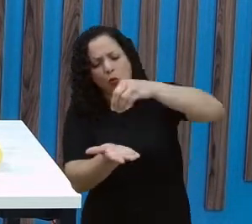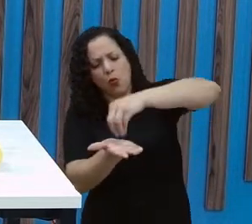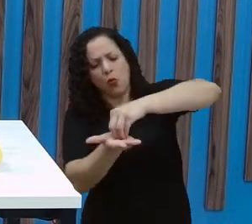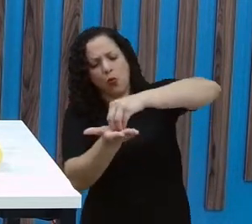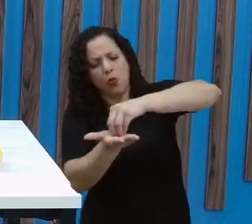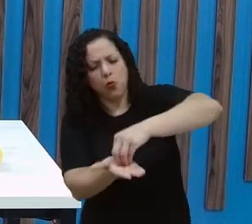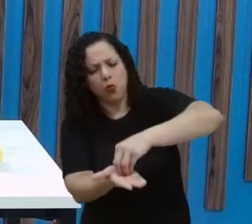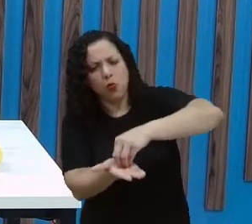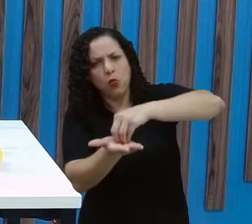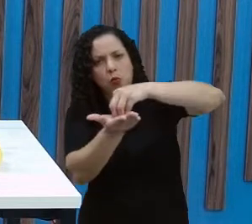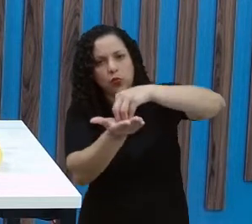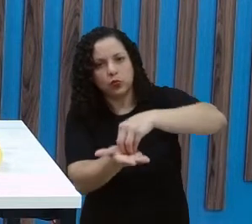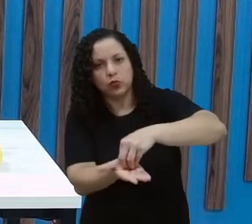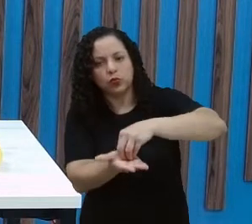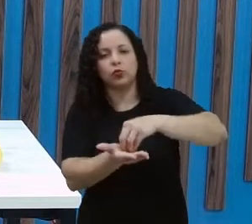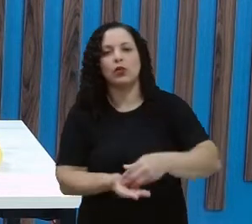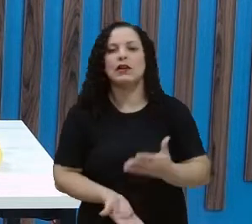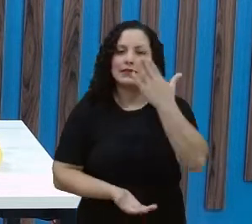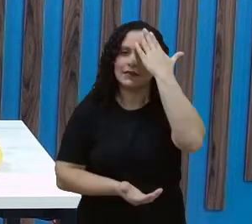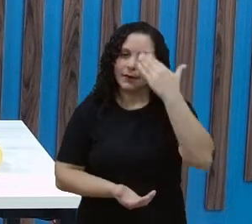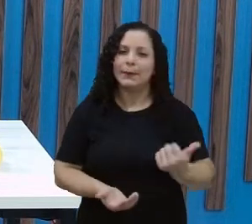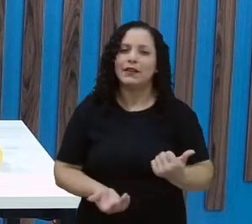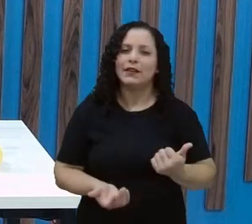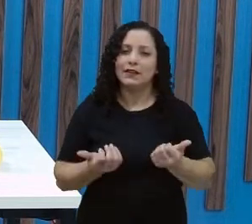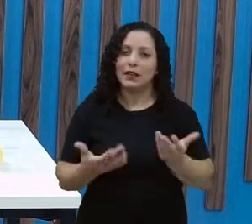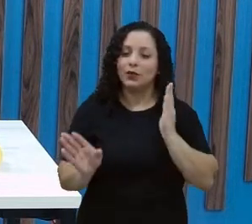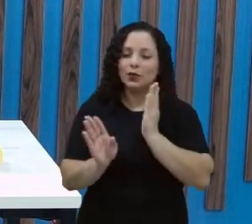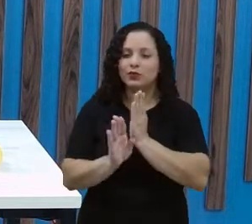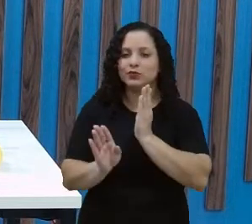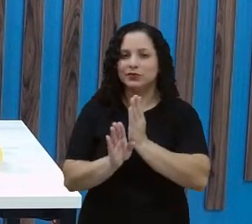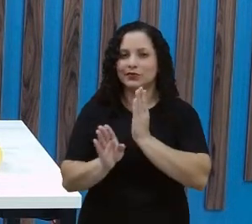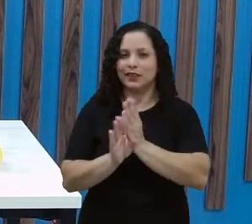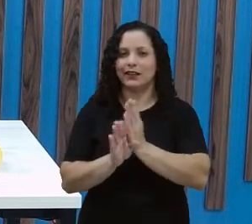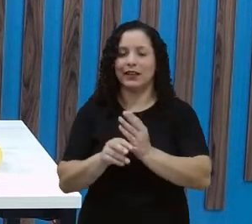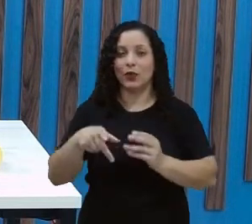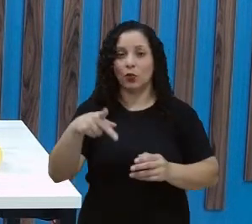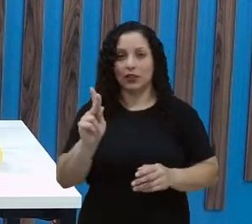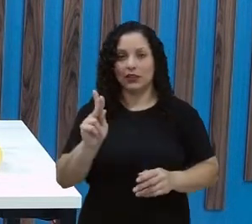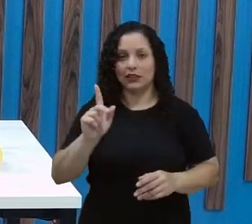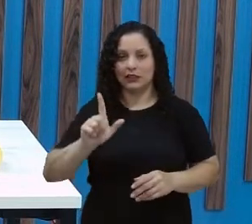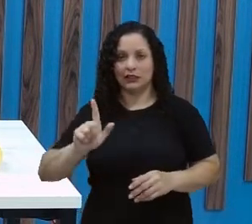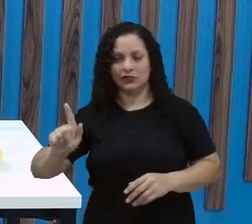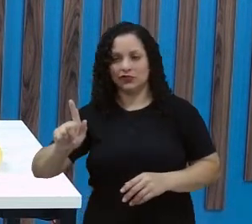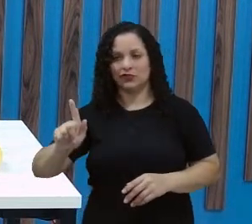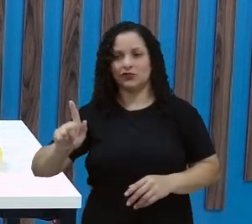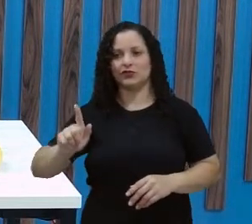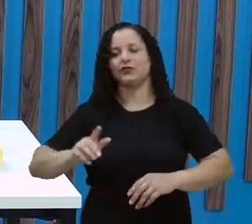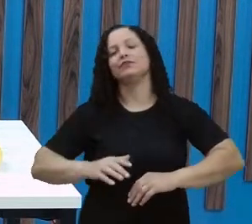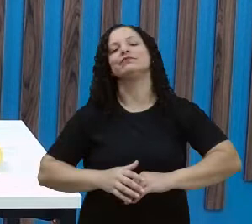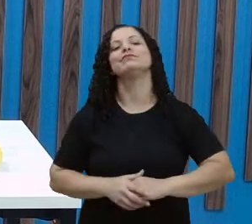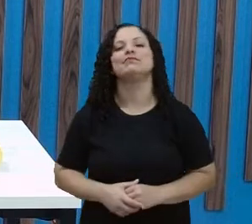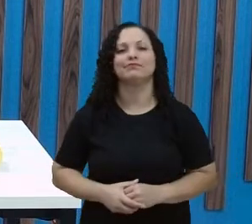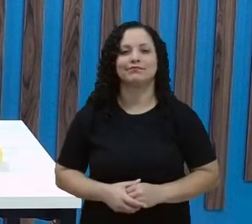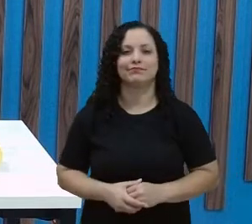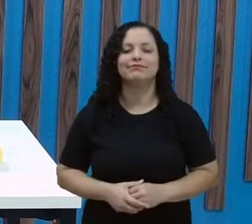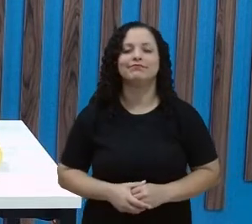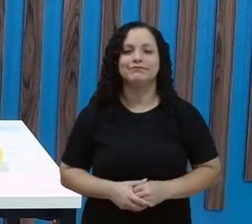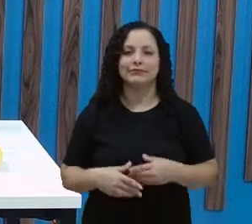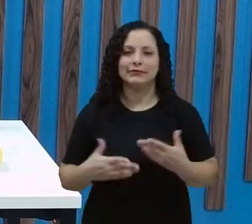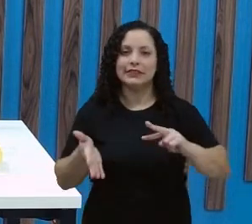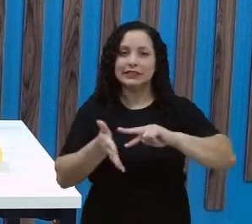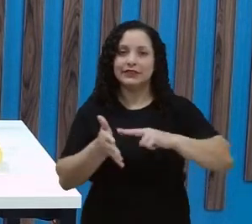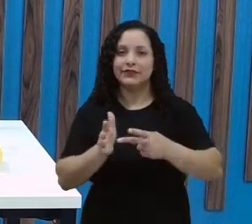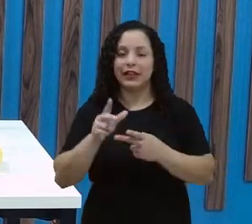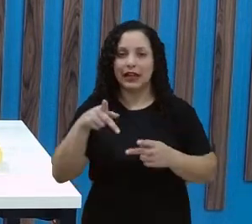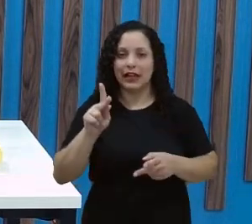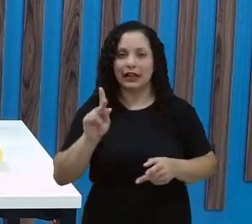um legume, de uma verdura. E aí a gente vai descobrir o quê? O quilograma, que é a letrinha K e a letrinha G, que representam o